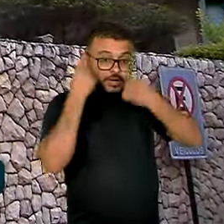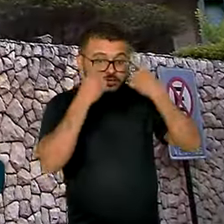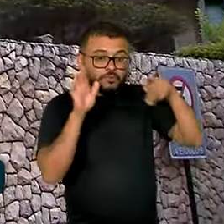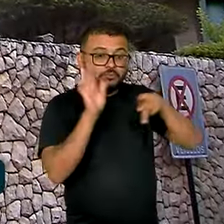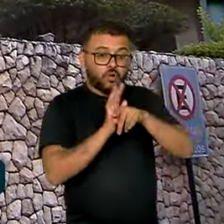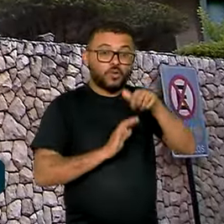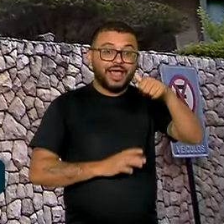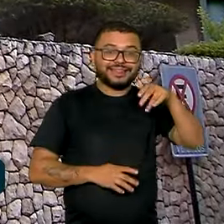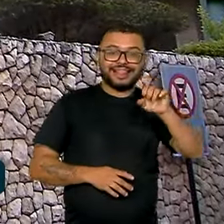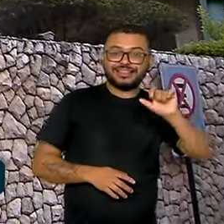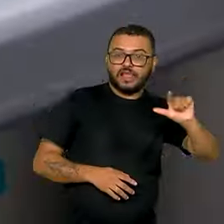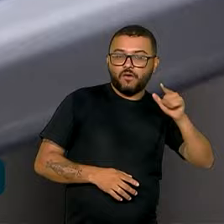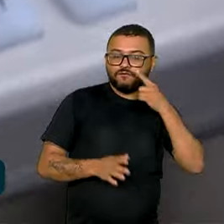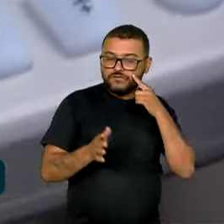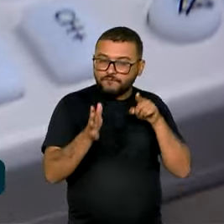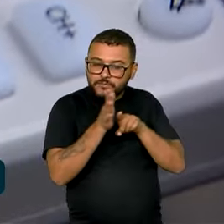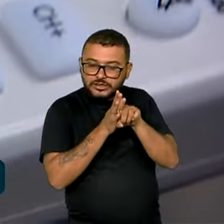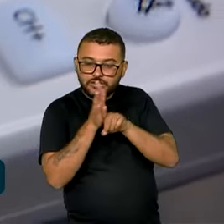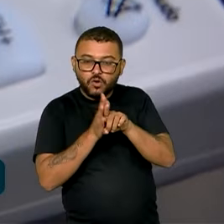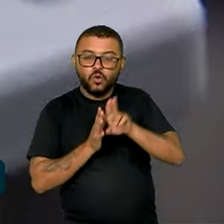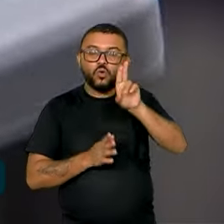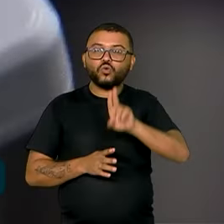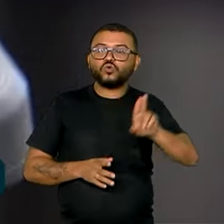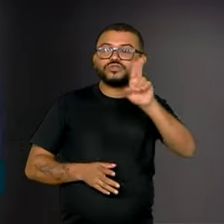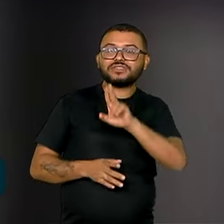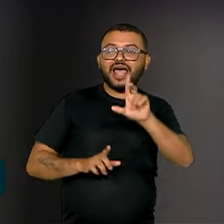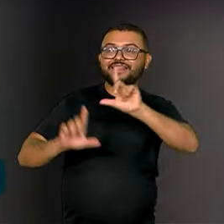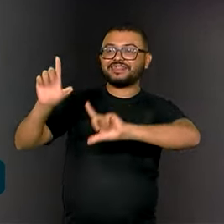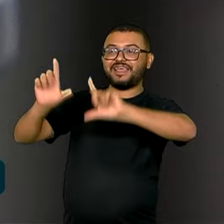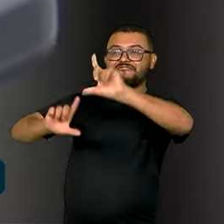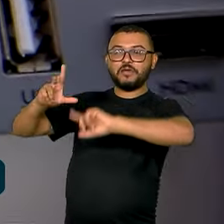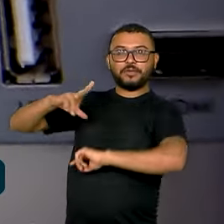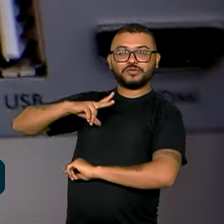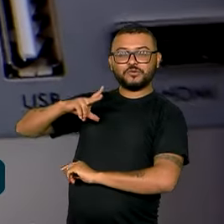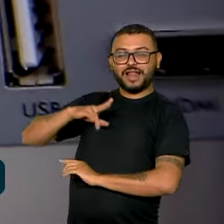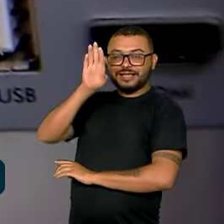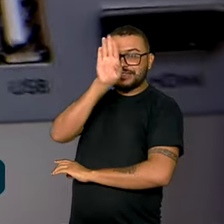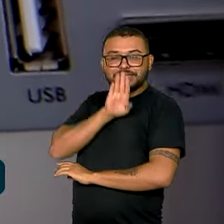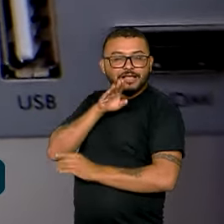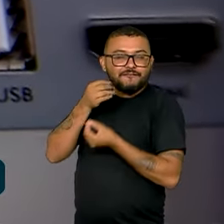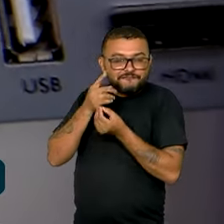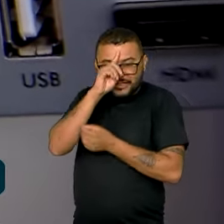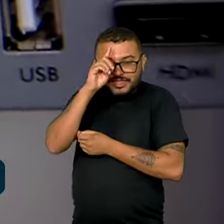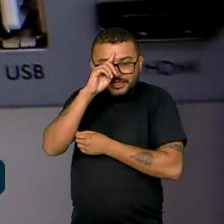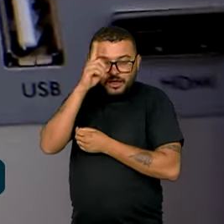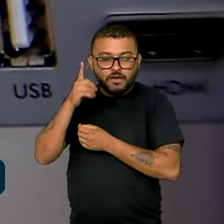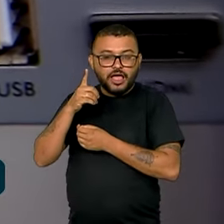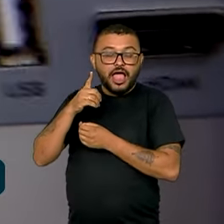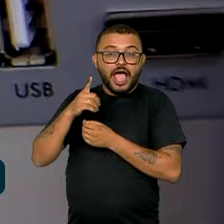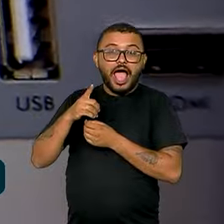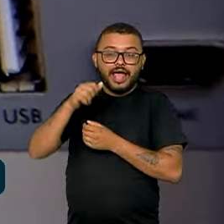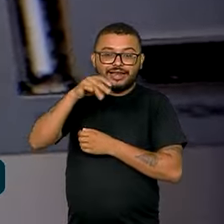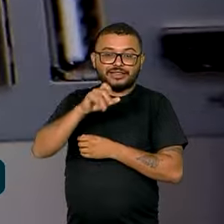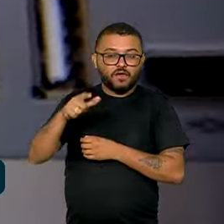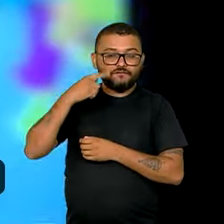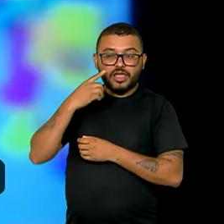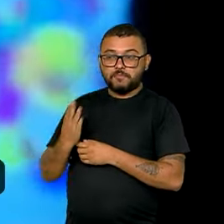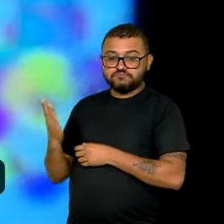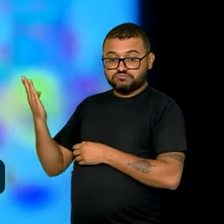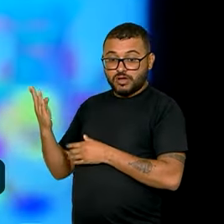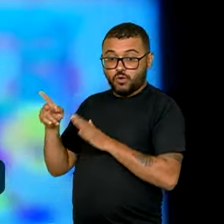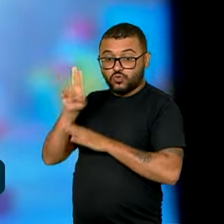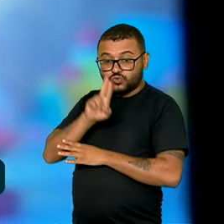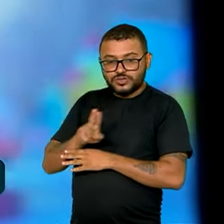Telecomunicações Anatel, o uso ilegal de TV a cabo. A agência declarou guerra à pirataria